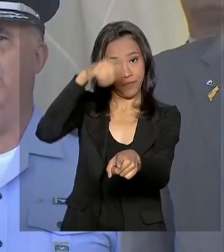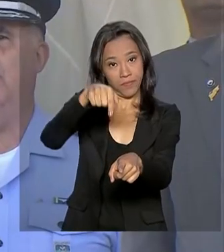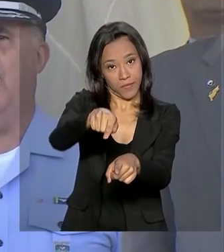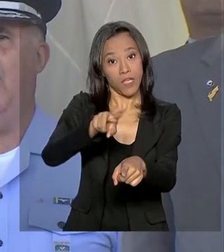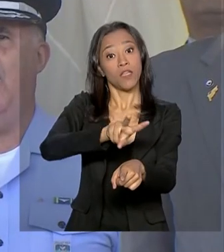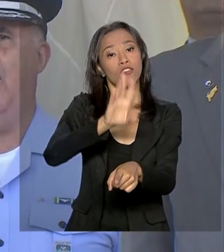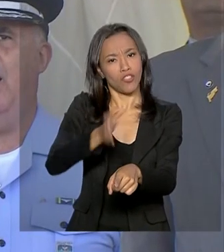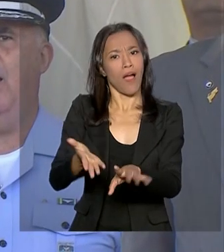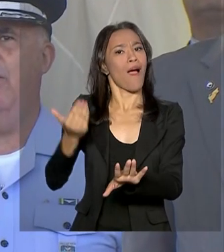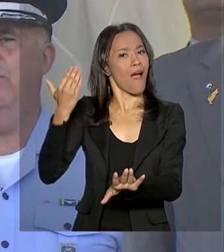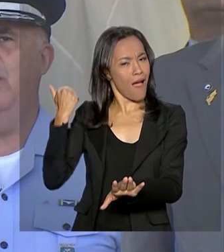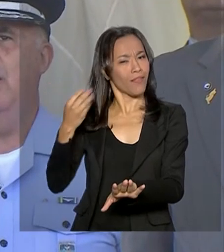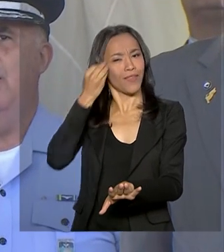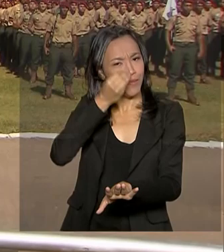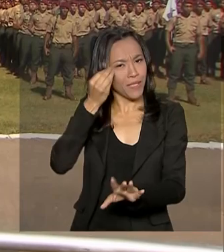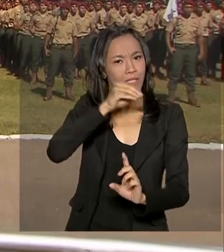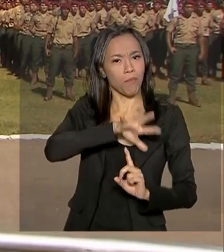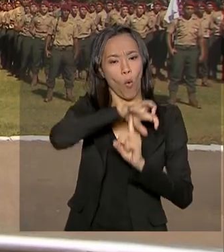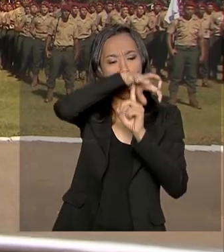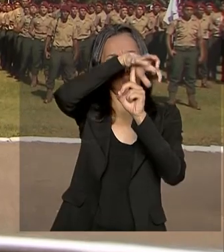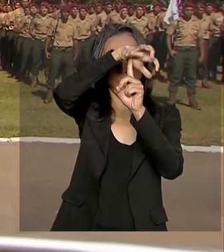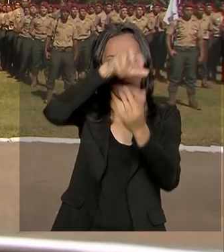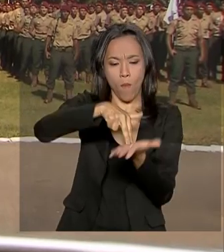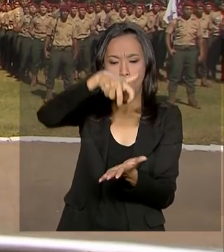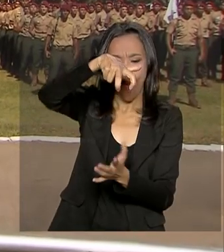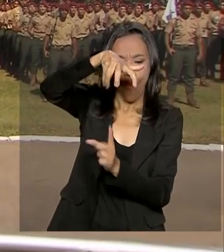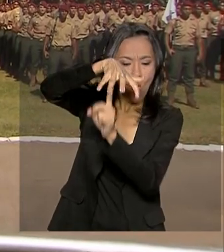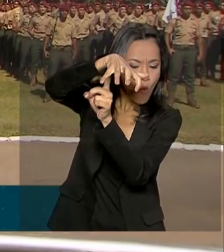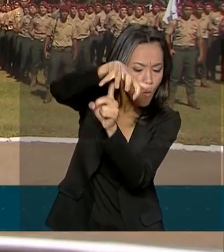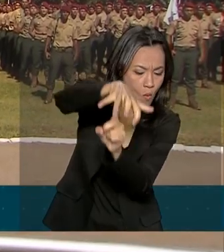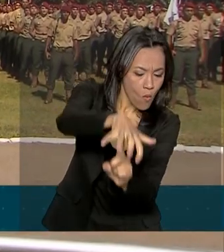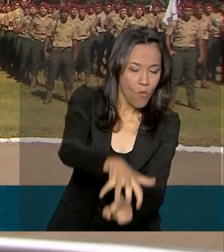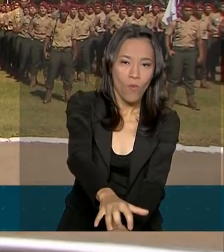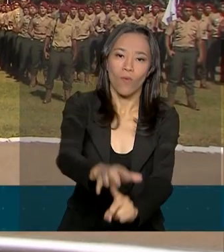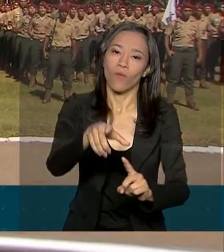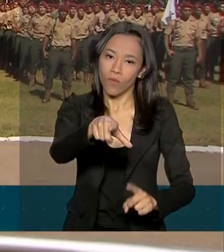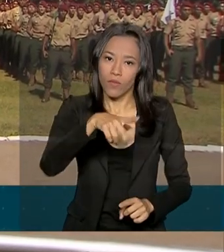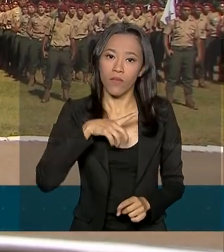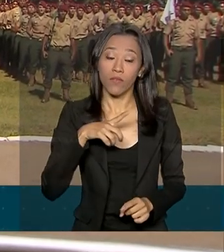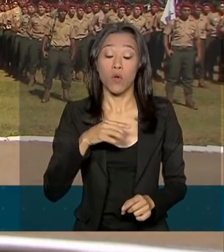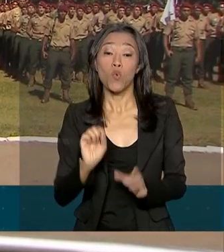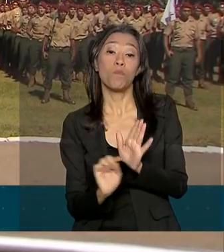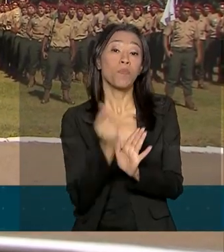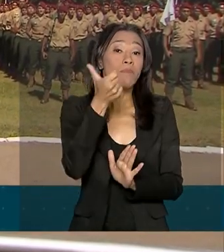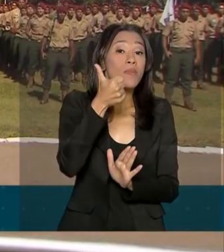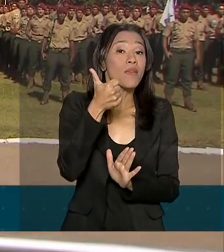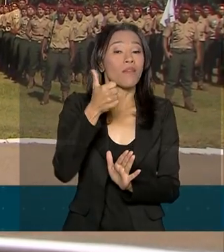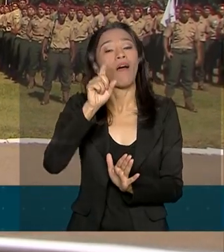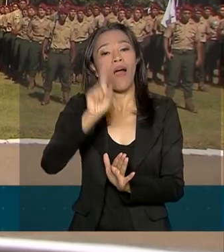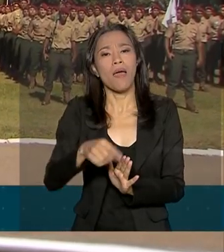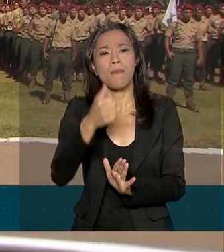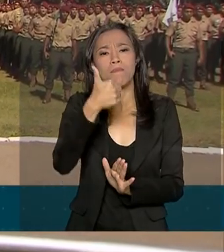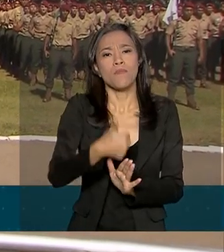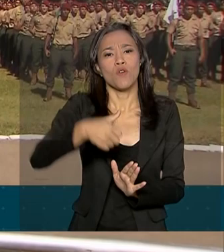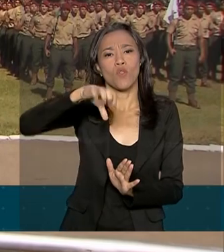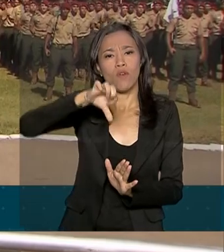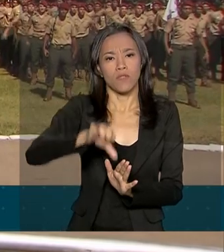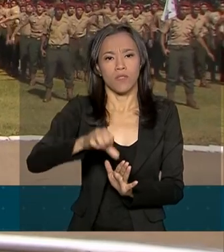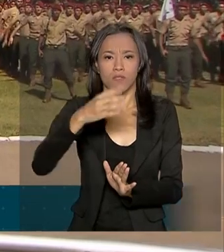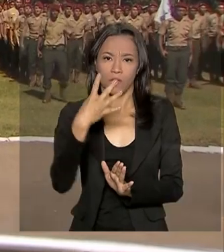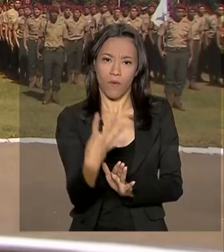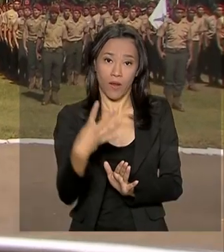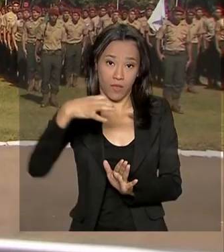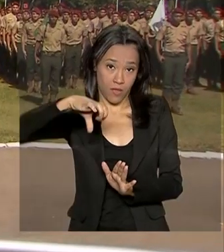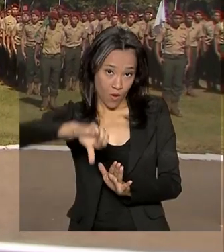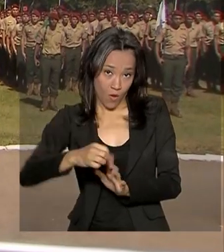que foi paraquedista do Exército. O primeiro curso de paraquedista das Forças Armadas no Brasil foi realizado em 1949.